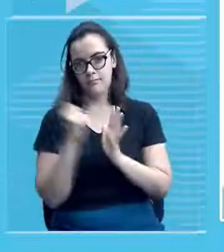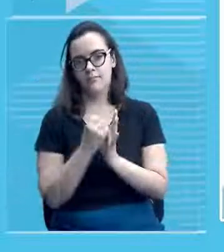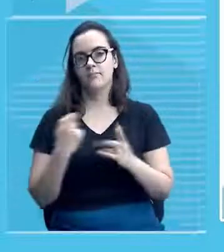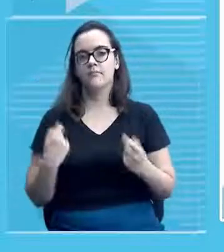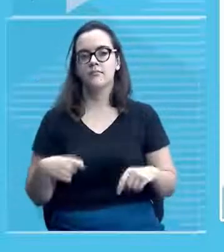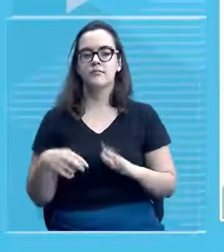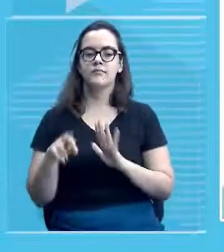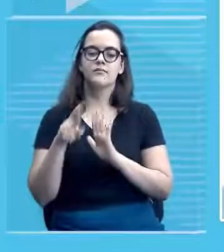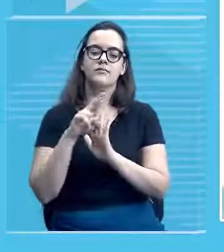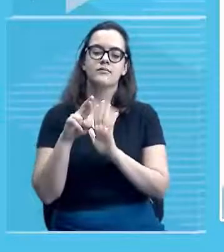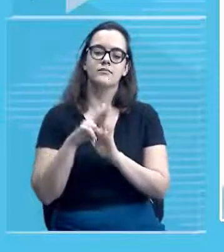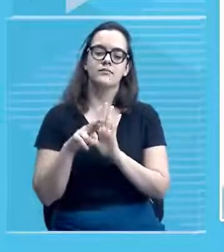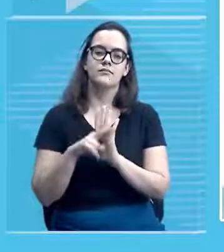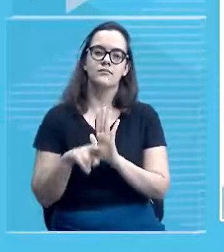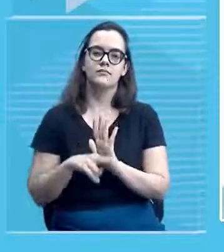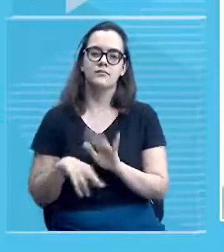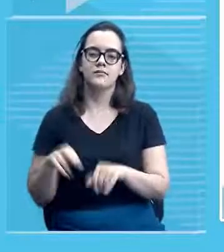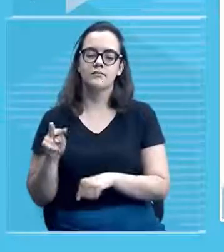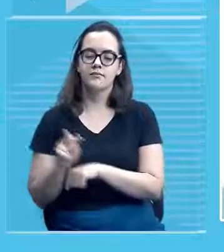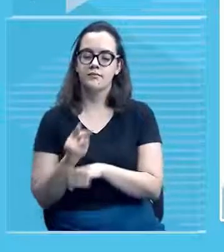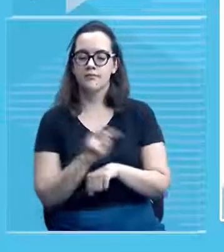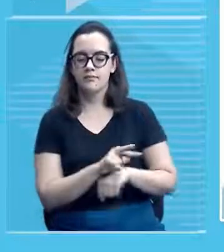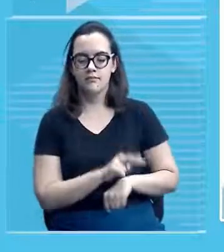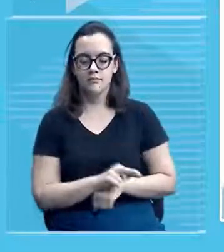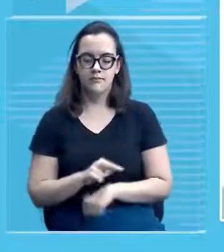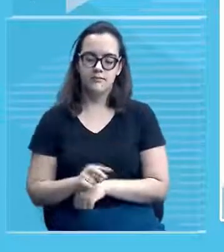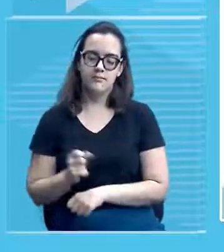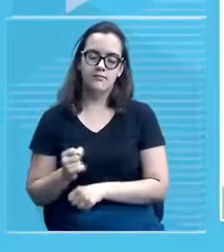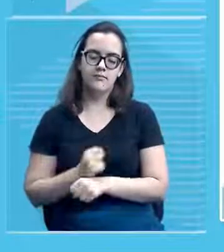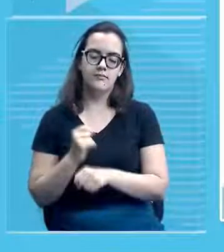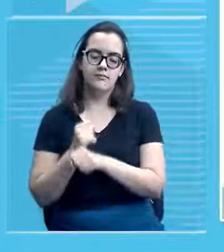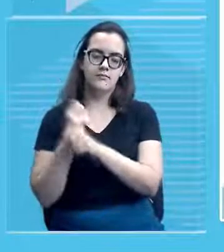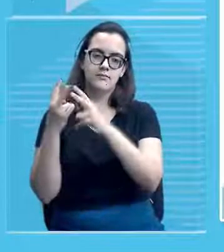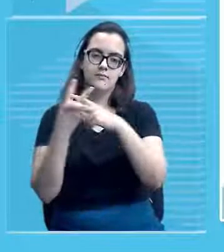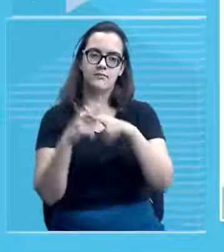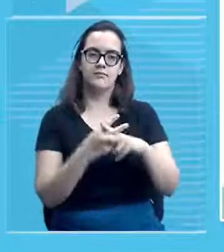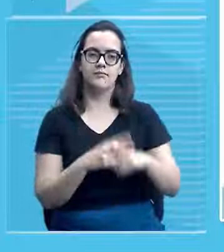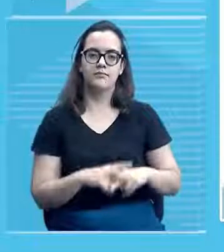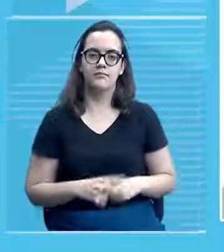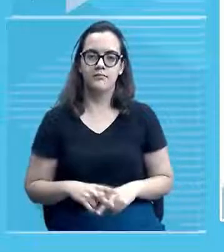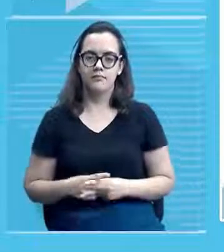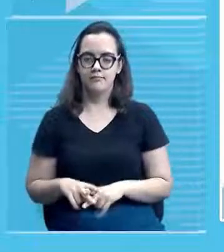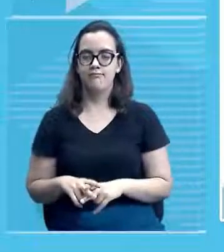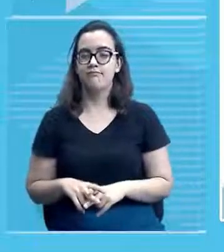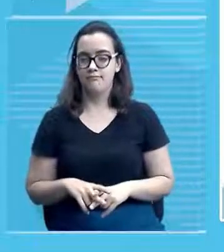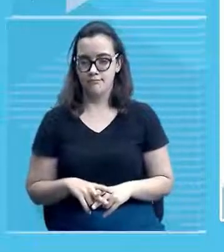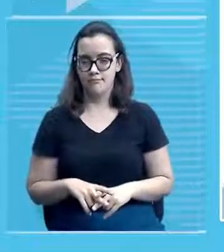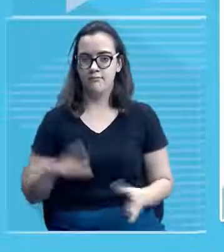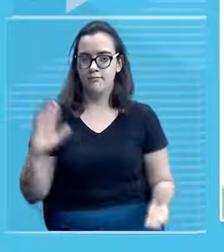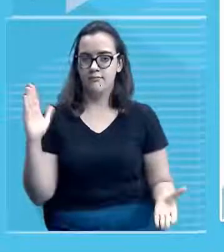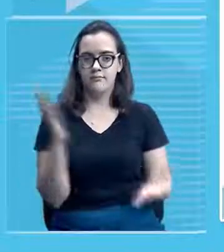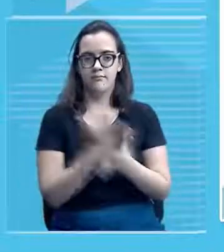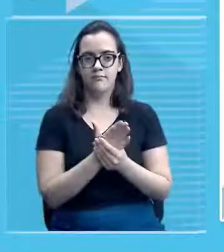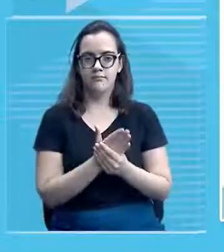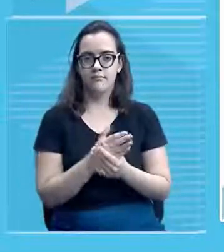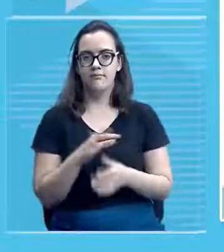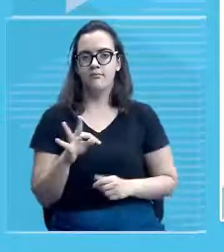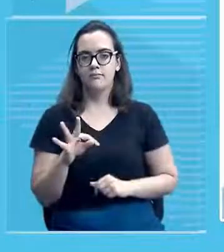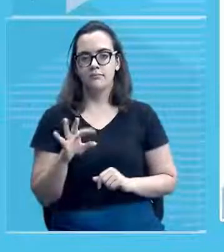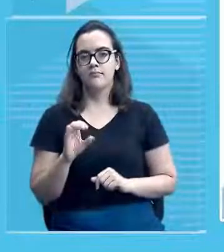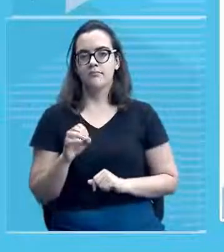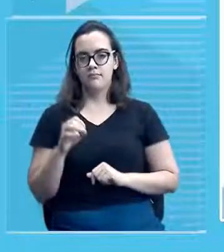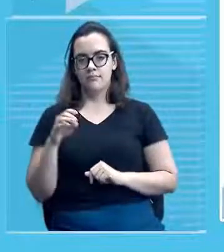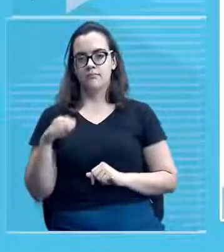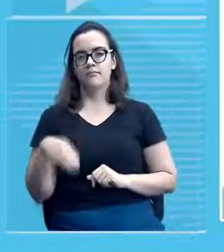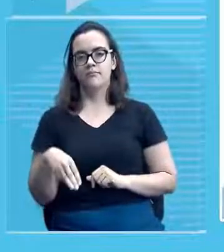alterar para se construir tá? após claro o processo de tombamento né? e esse processo de tombamento como